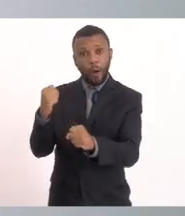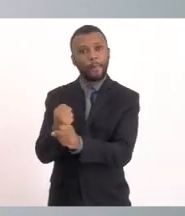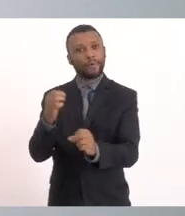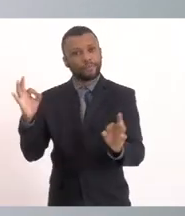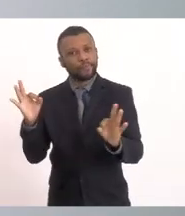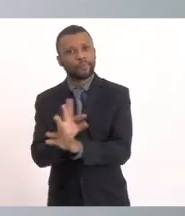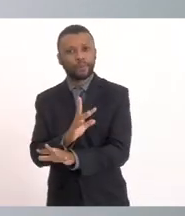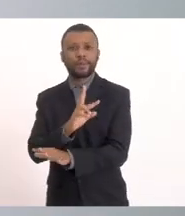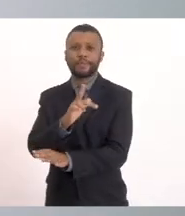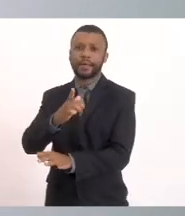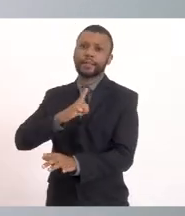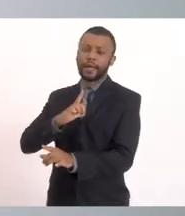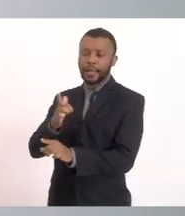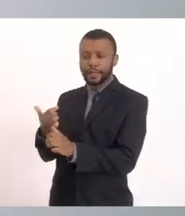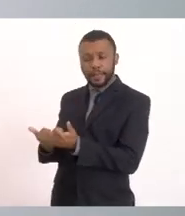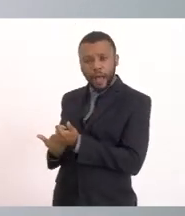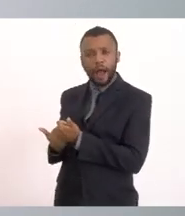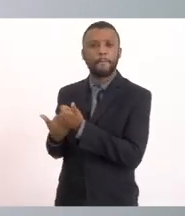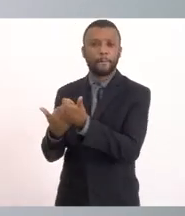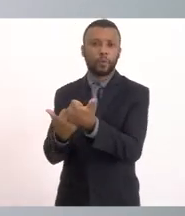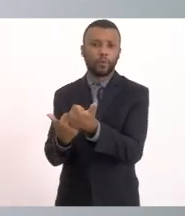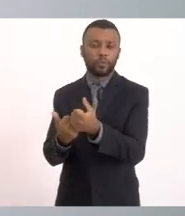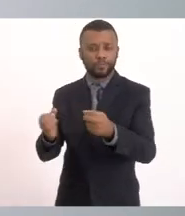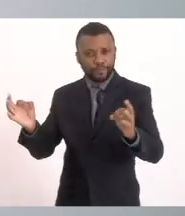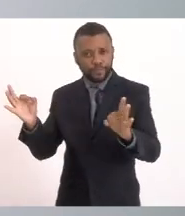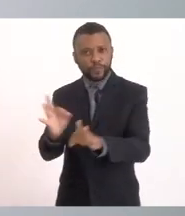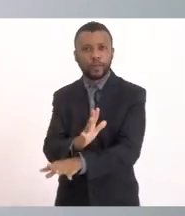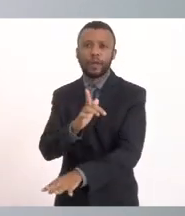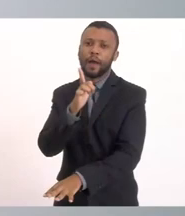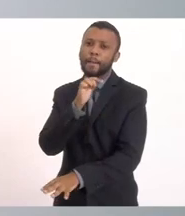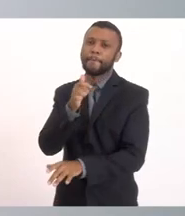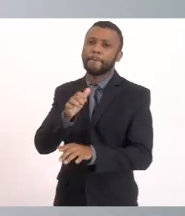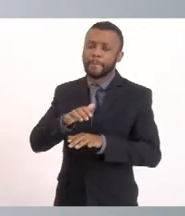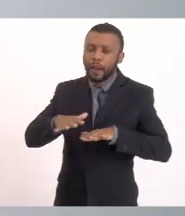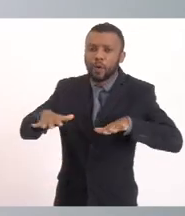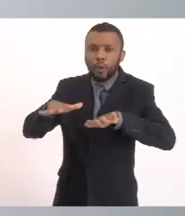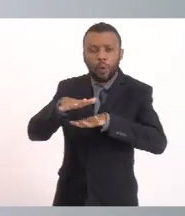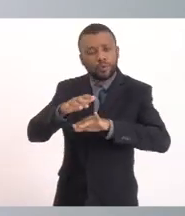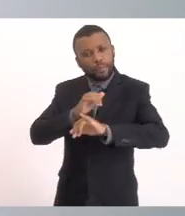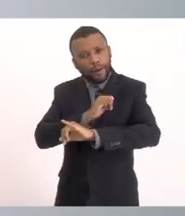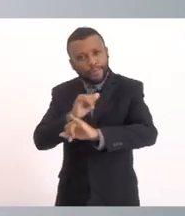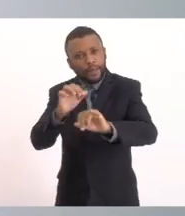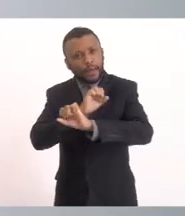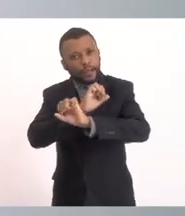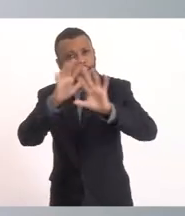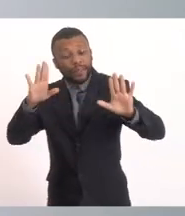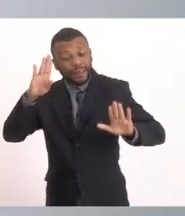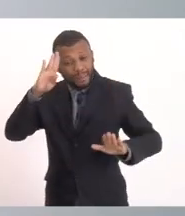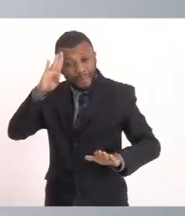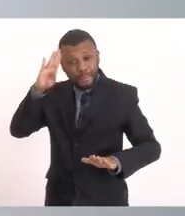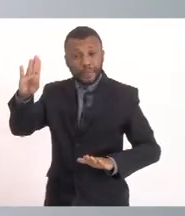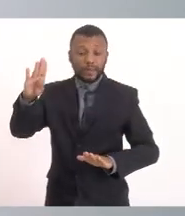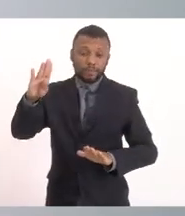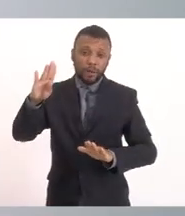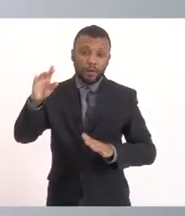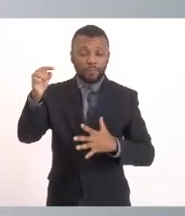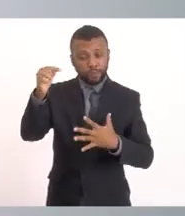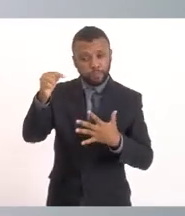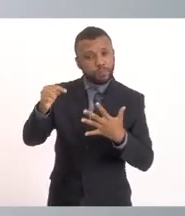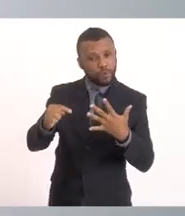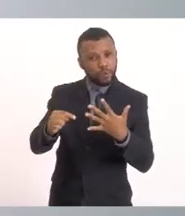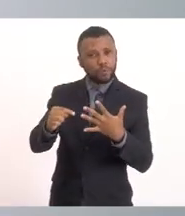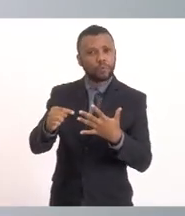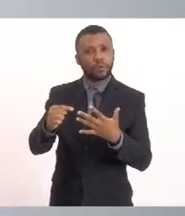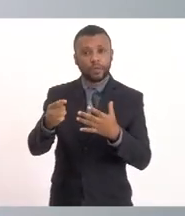vai dar Todo esse suporte Definitivo Para a Lagoa Então isso é Para deixar claro Que eu acho Que o ponto Principal aqui Do SOS Barra Franca